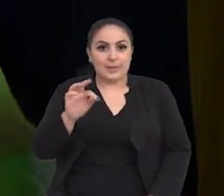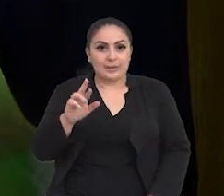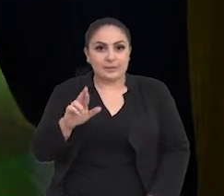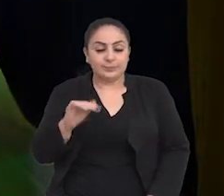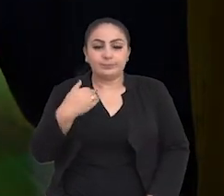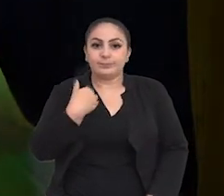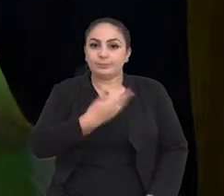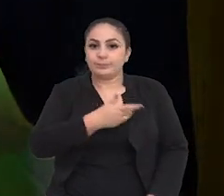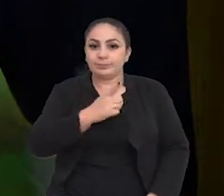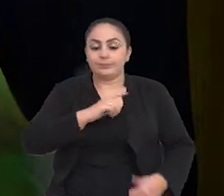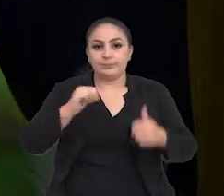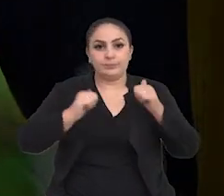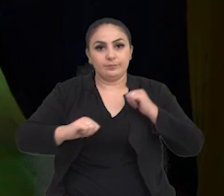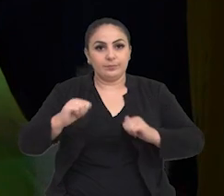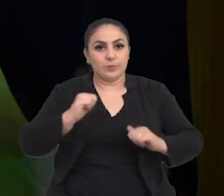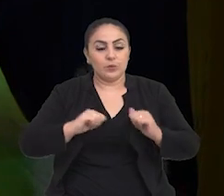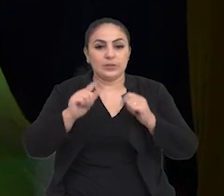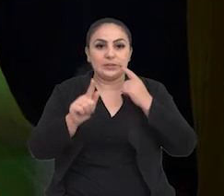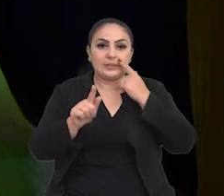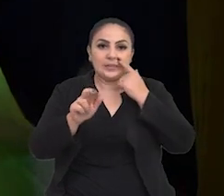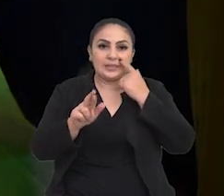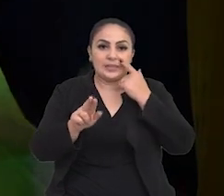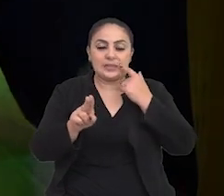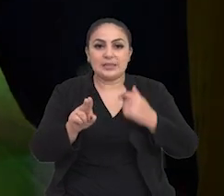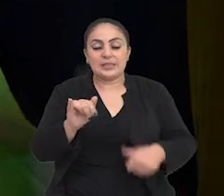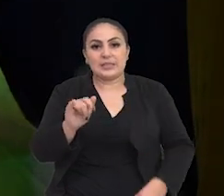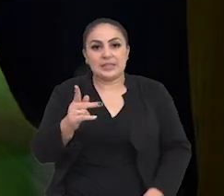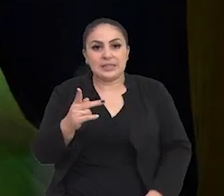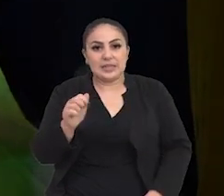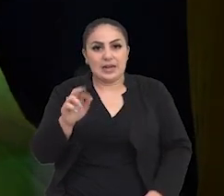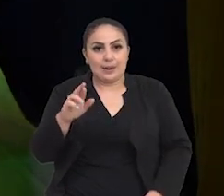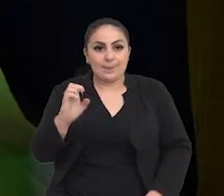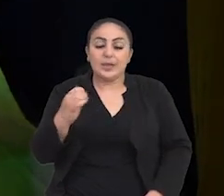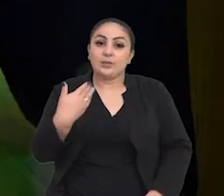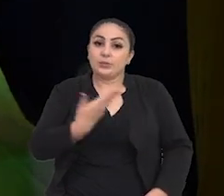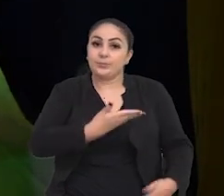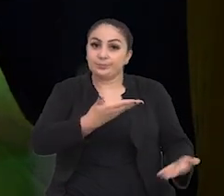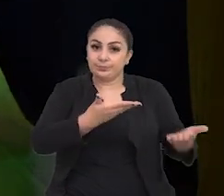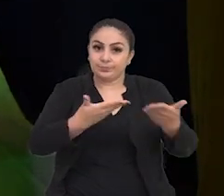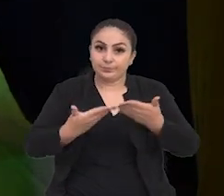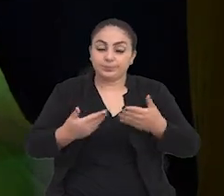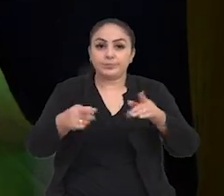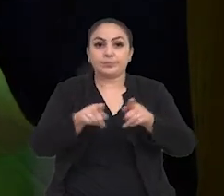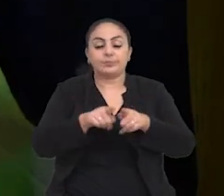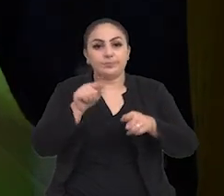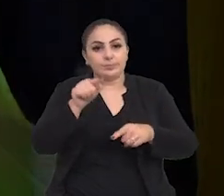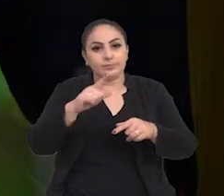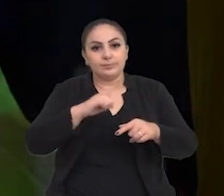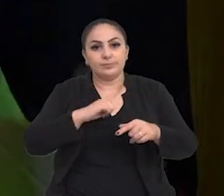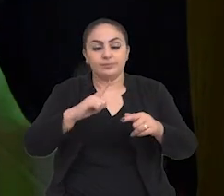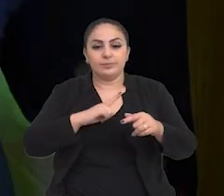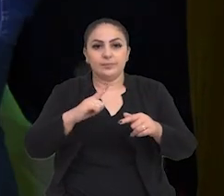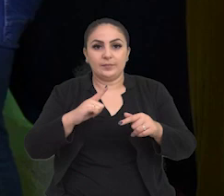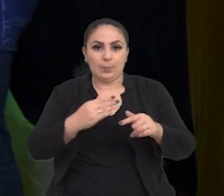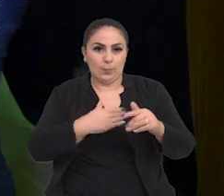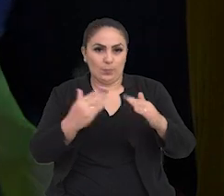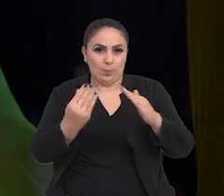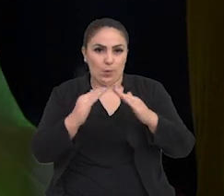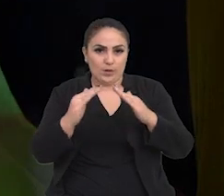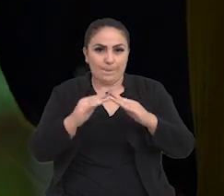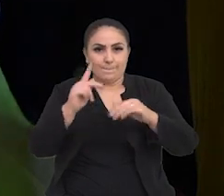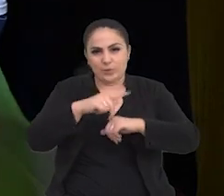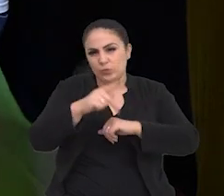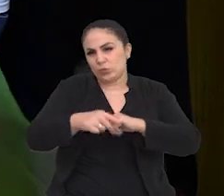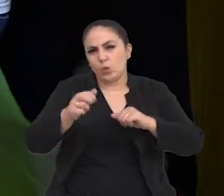também eu tenho o nosso ator Guilherme. Hoje, nós estamos passando aqui para deixar um convite para você que é de Passo Fundo e de